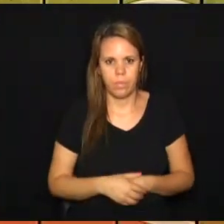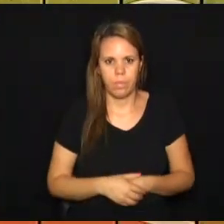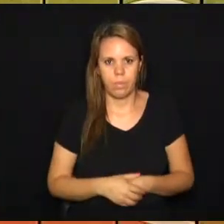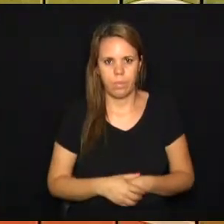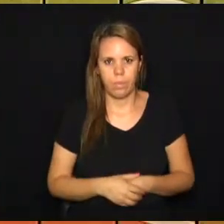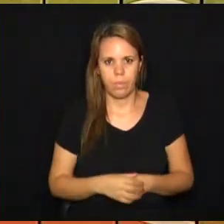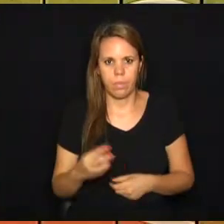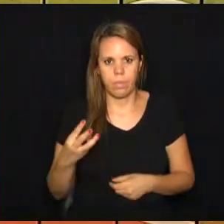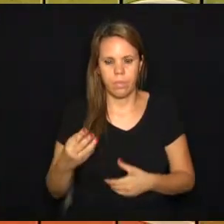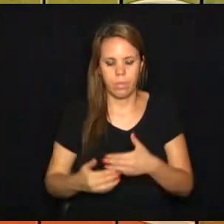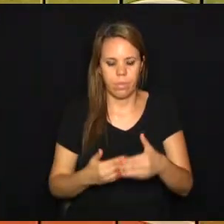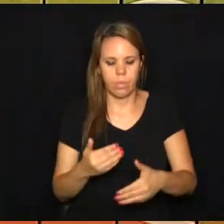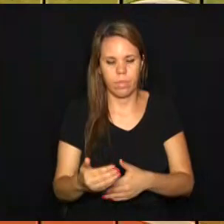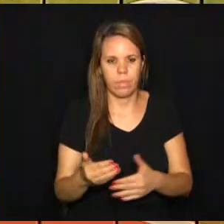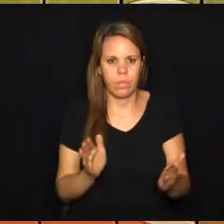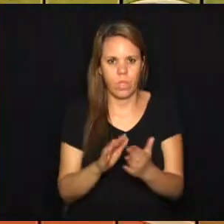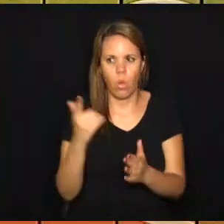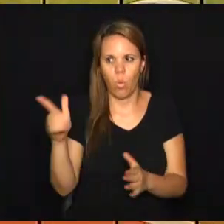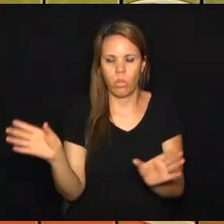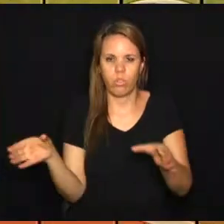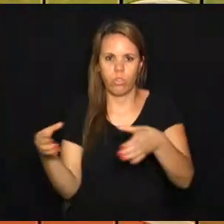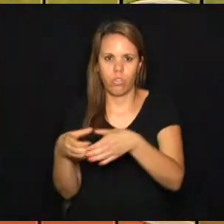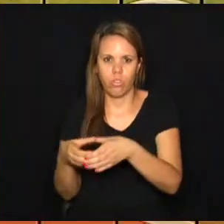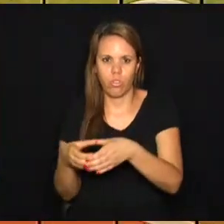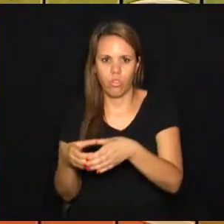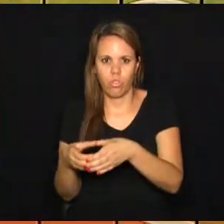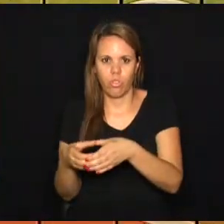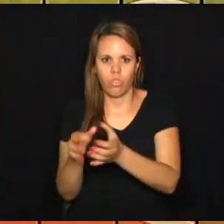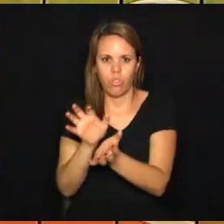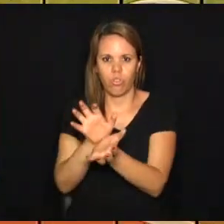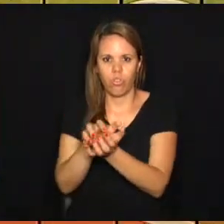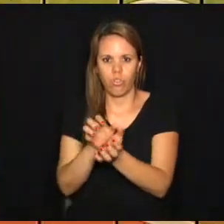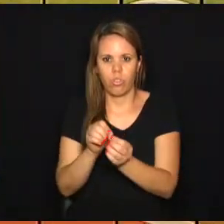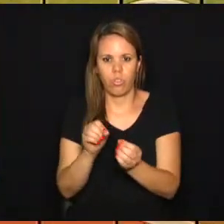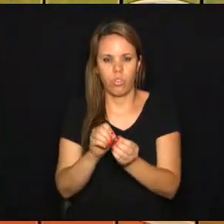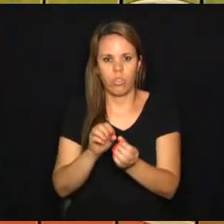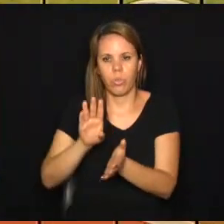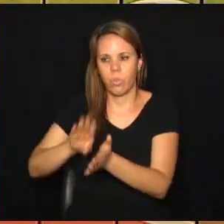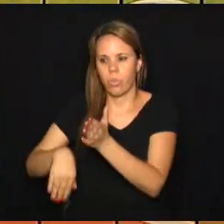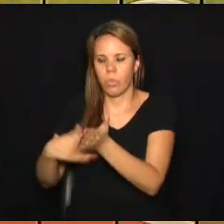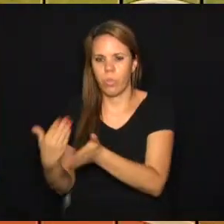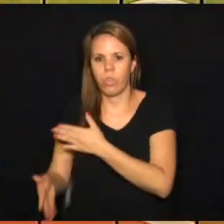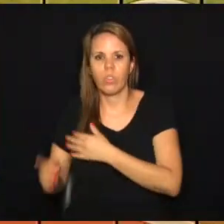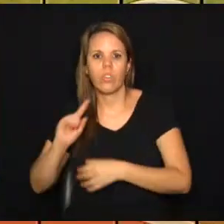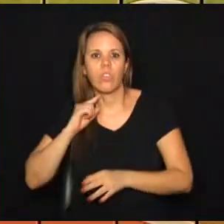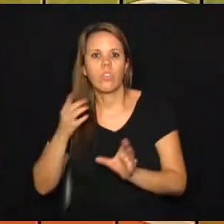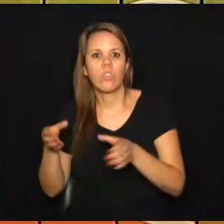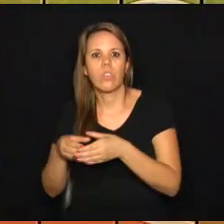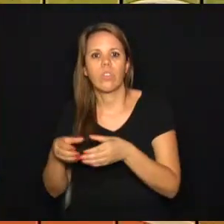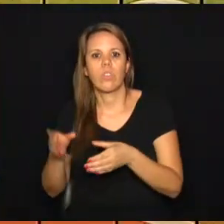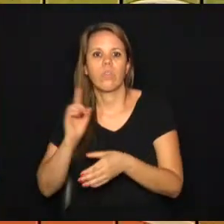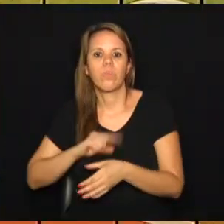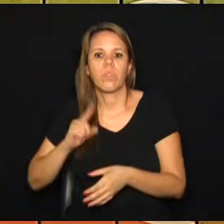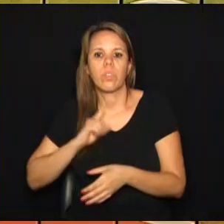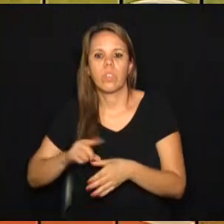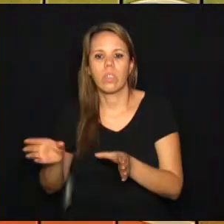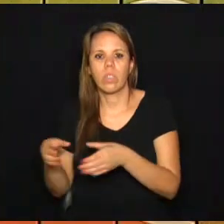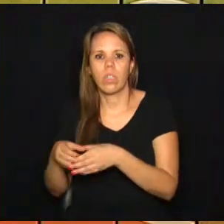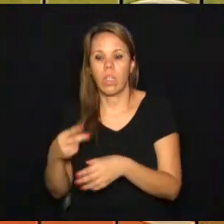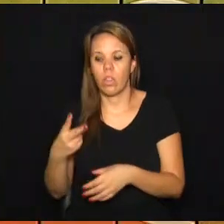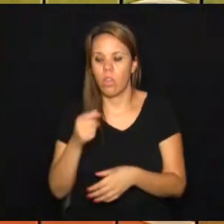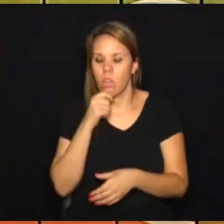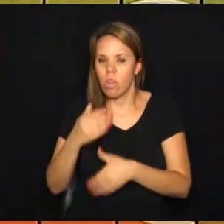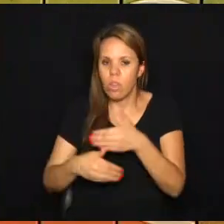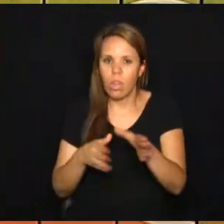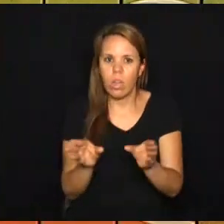Na terceira fase, encara o Afogados do Pernambuco, que eliminou o Atlético Mineiro. Dois jogos ainda